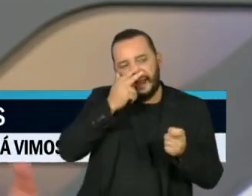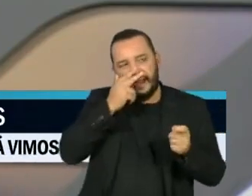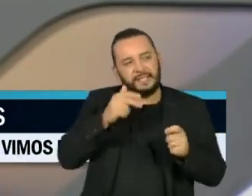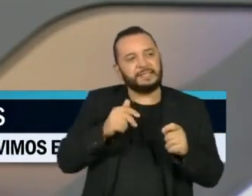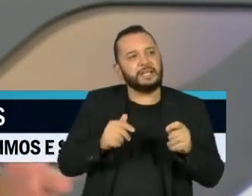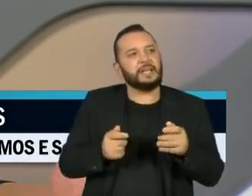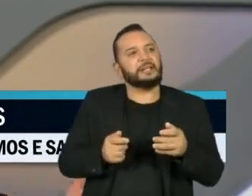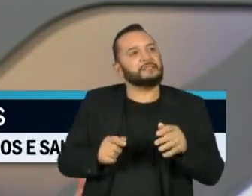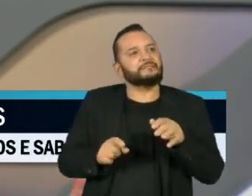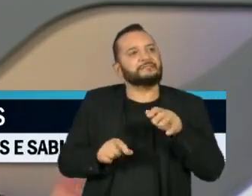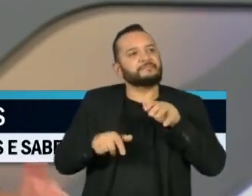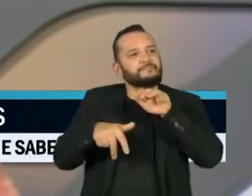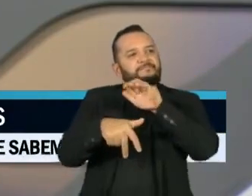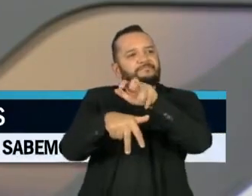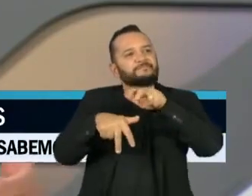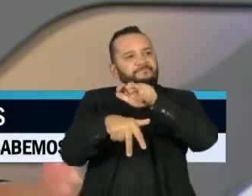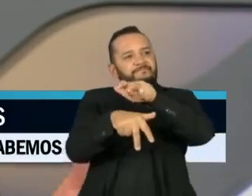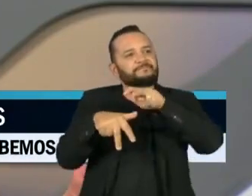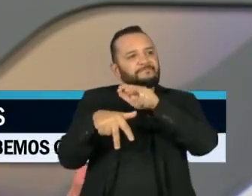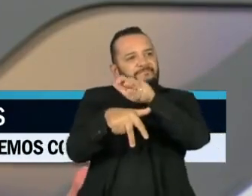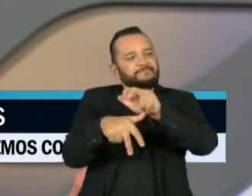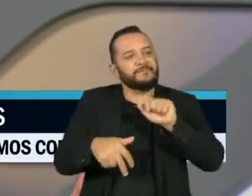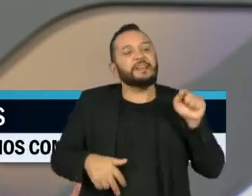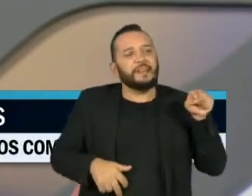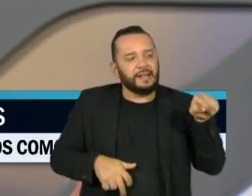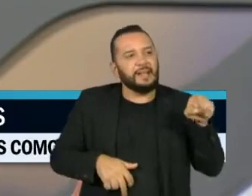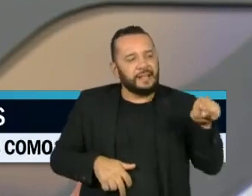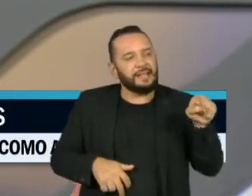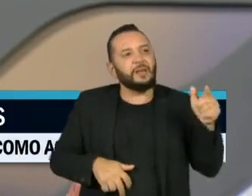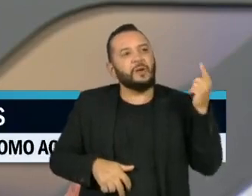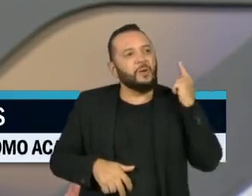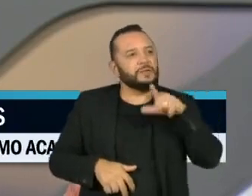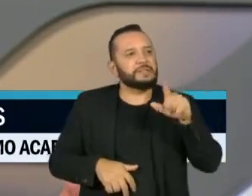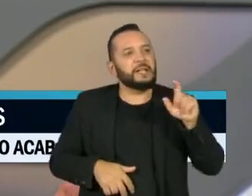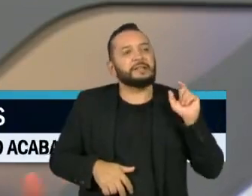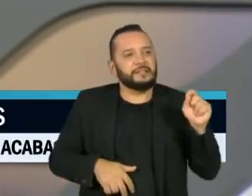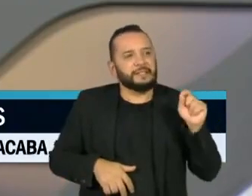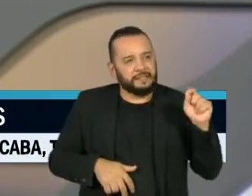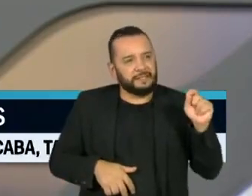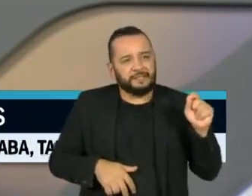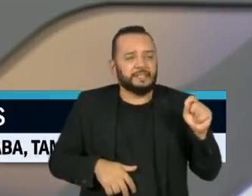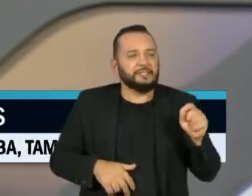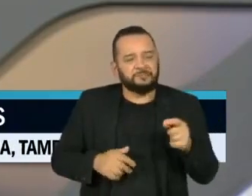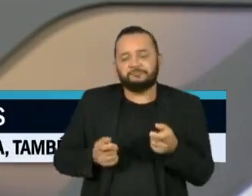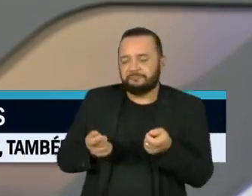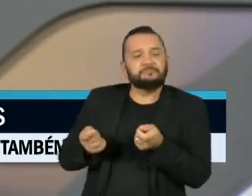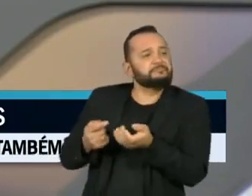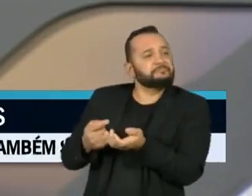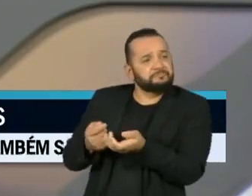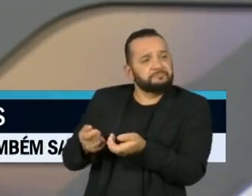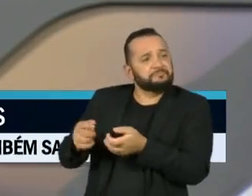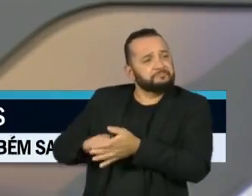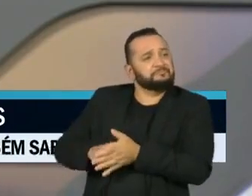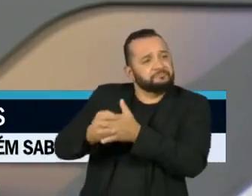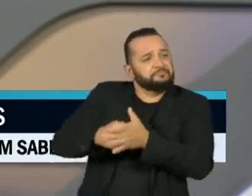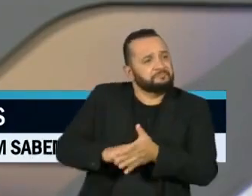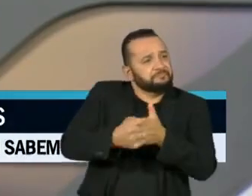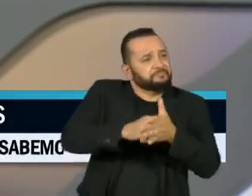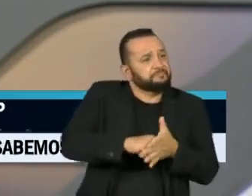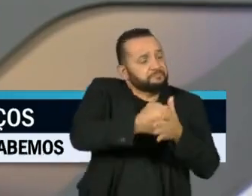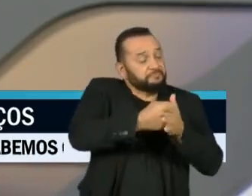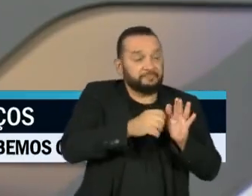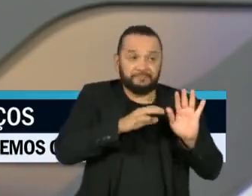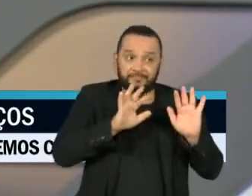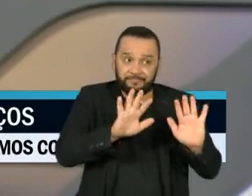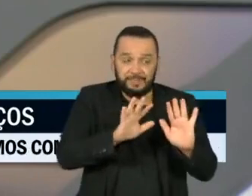conflito é conseguir ser um fornecedor privilegiado. E com as sanções e com as